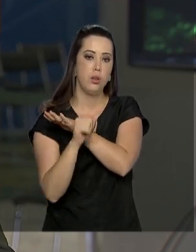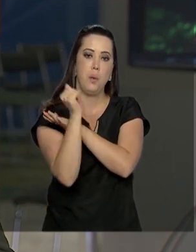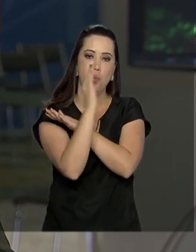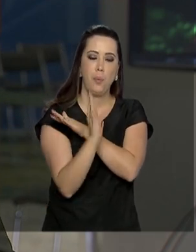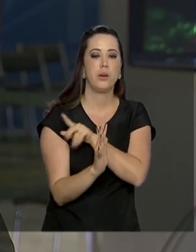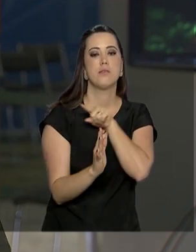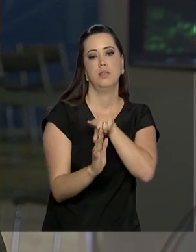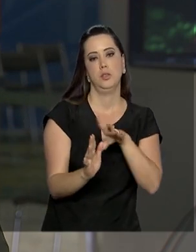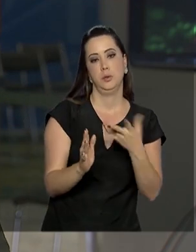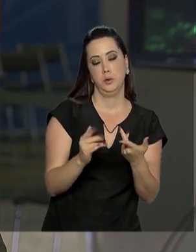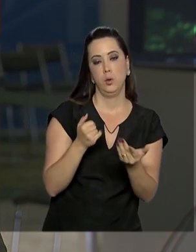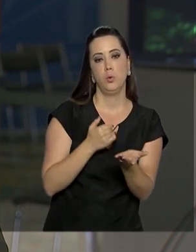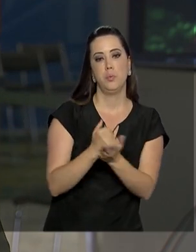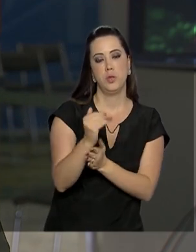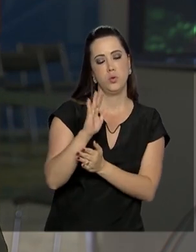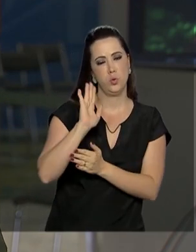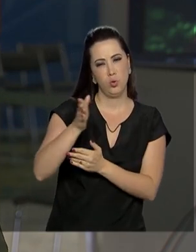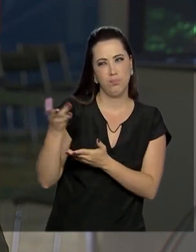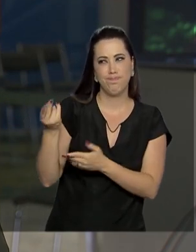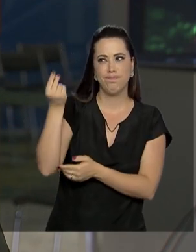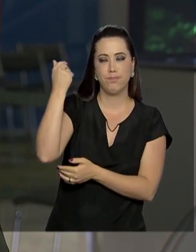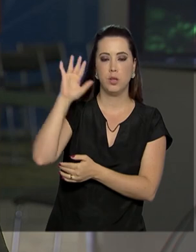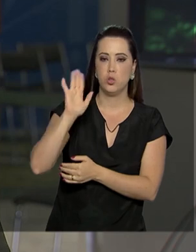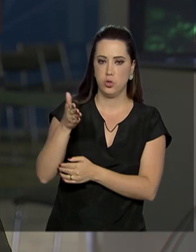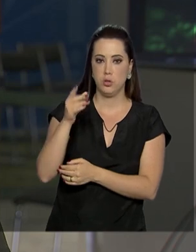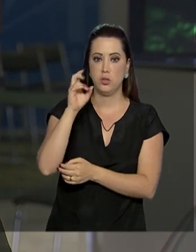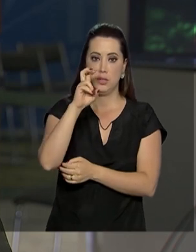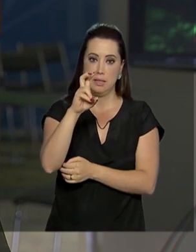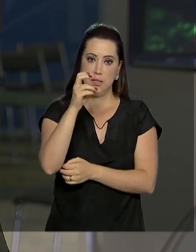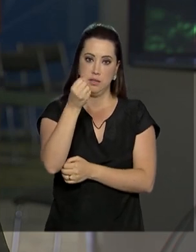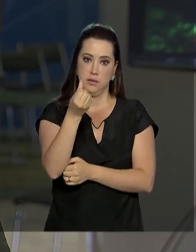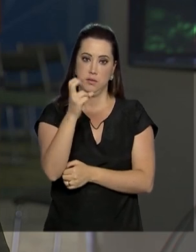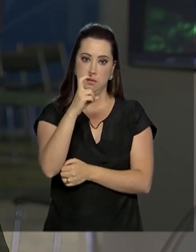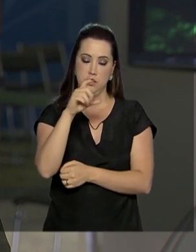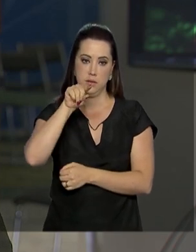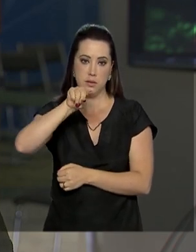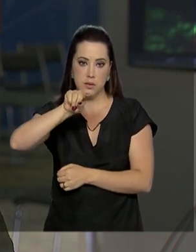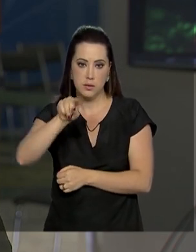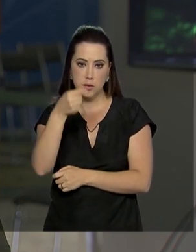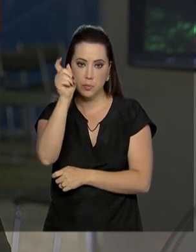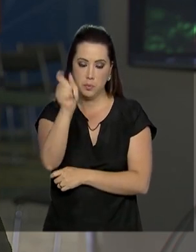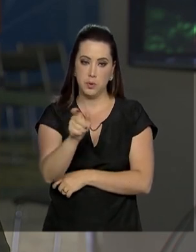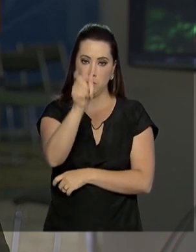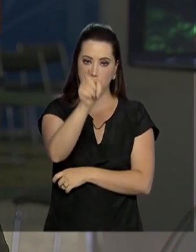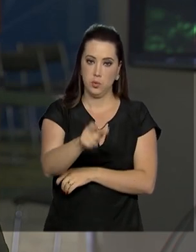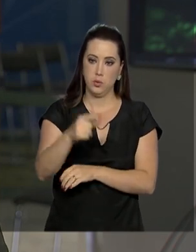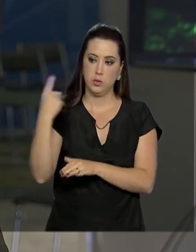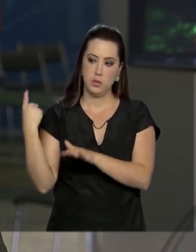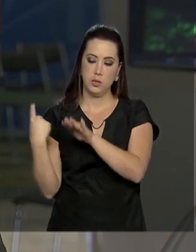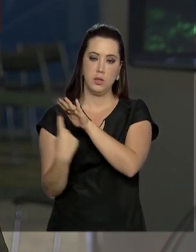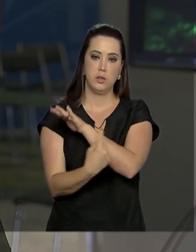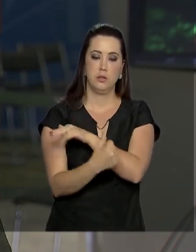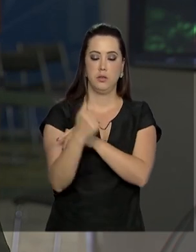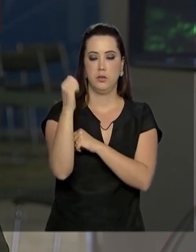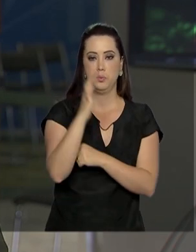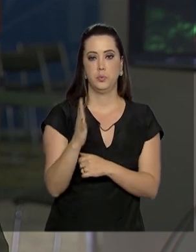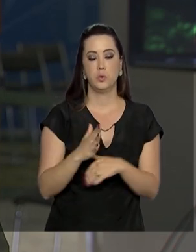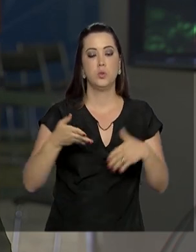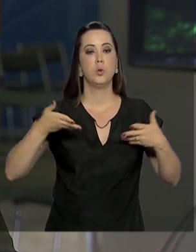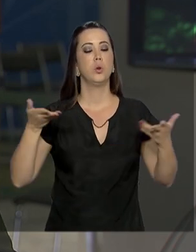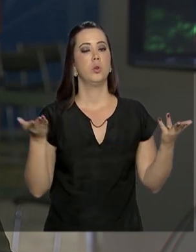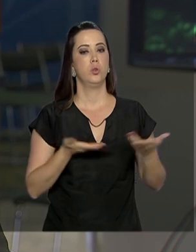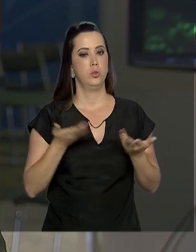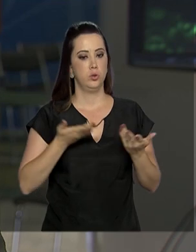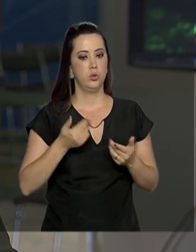Desde que essa operação começou, ela já atendeu 565 mil venezuelanos que chegaram pela fronteira do Brasil. E hoje